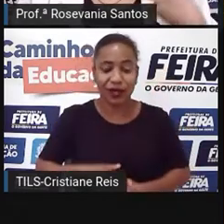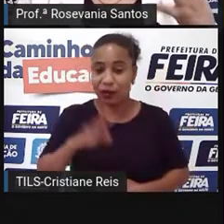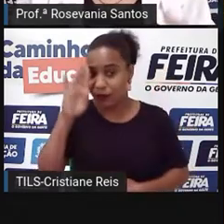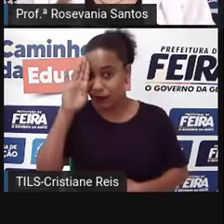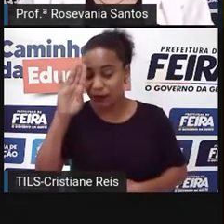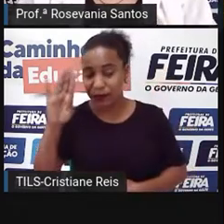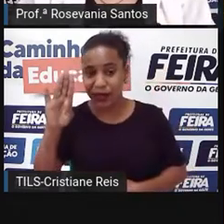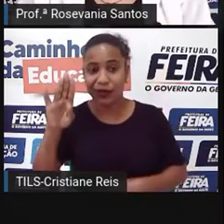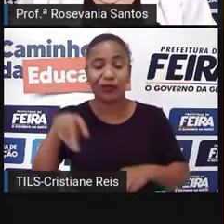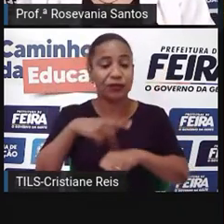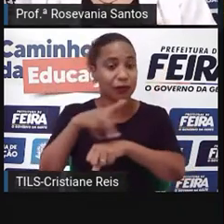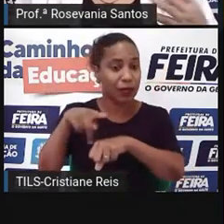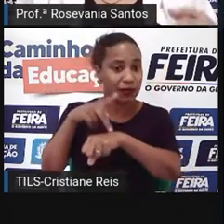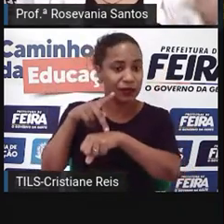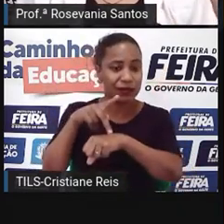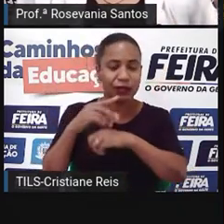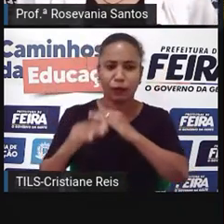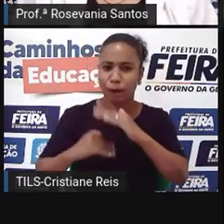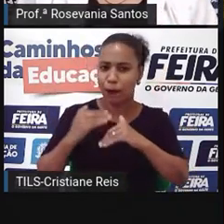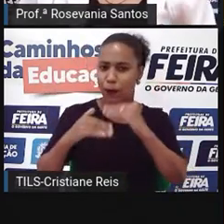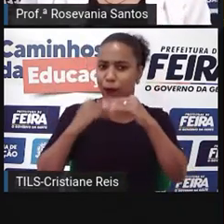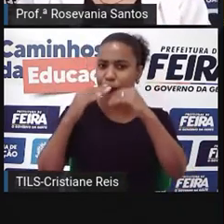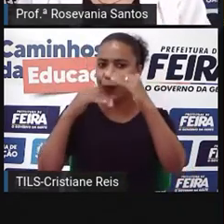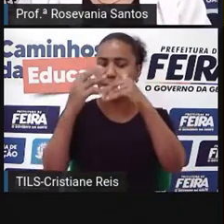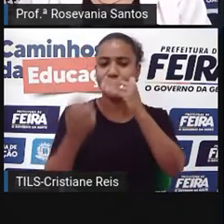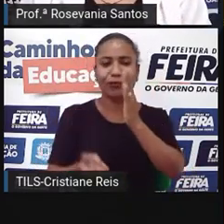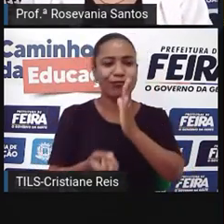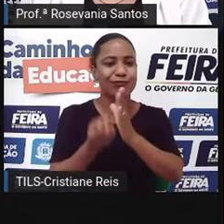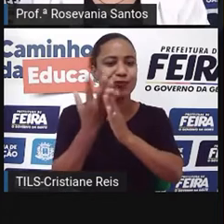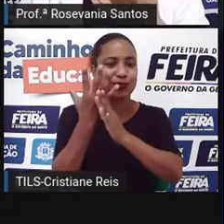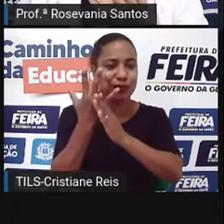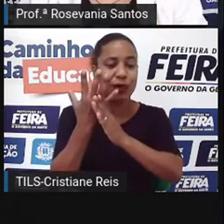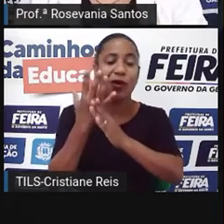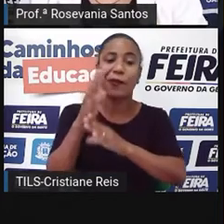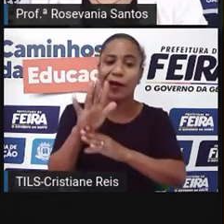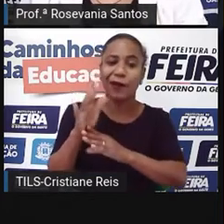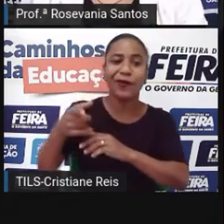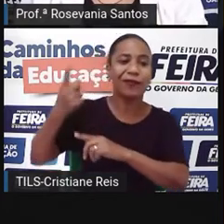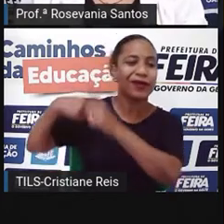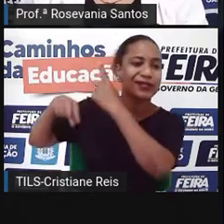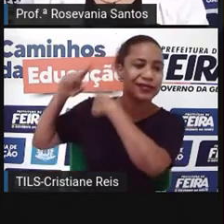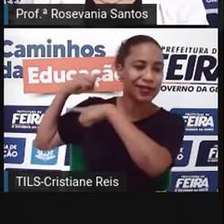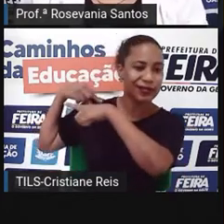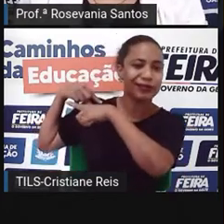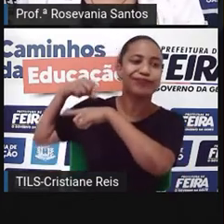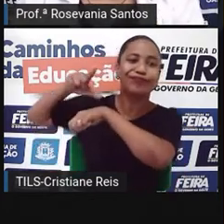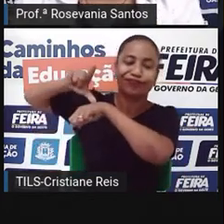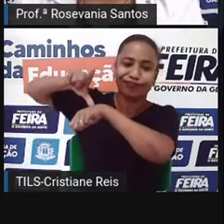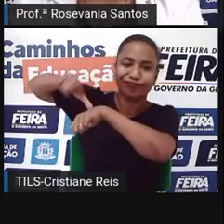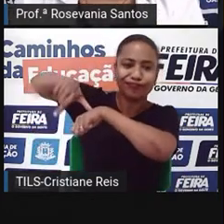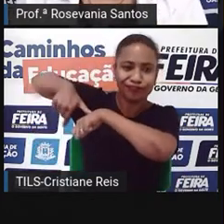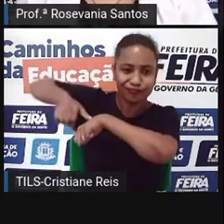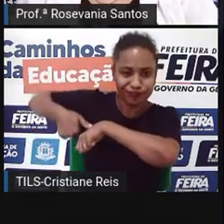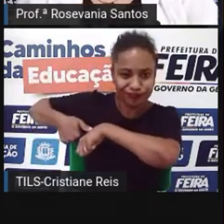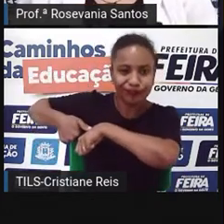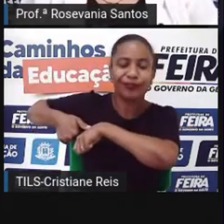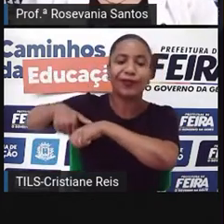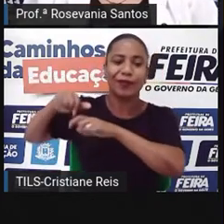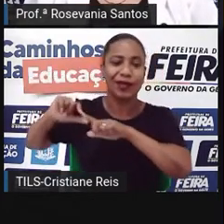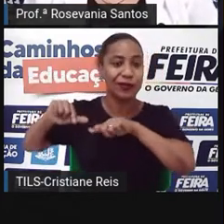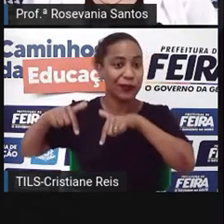aqueles que estão, né? Que começaram com a industrialização um pouco mais tardia, né? Que tem a industrialização mais recente.